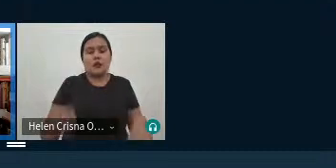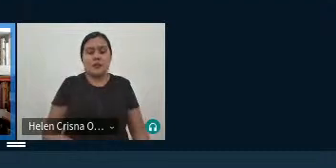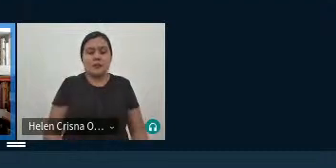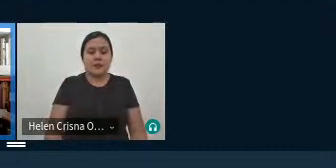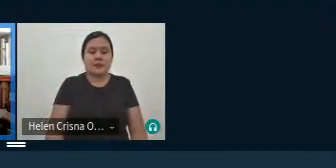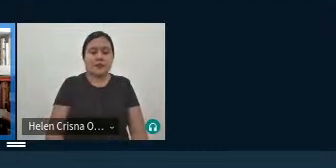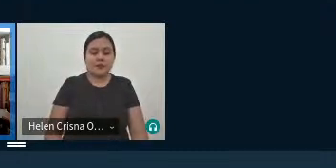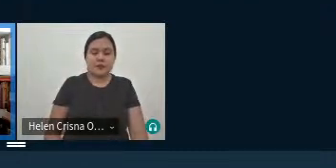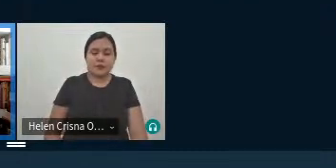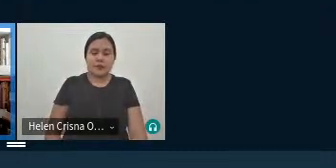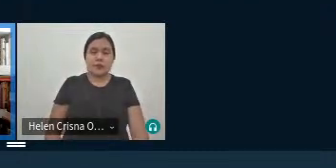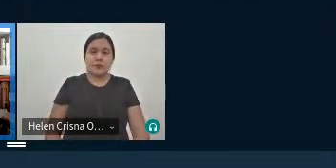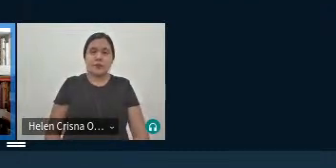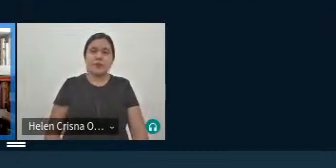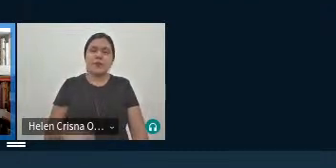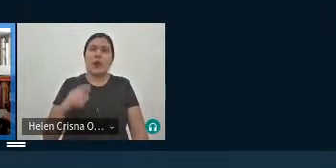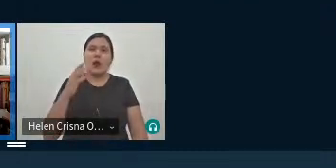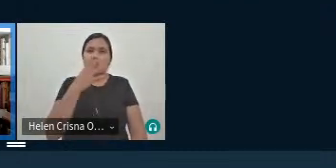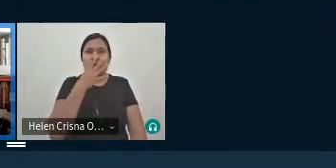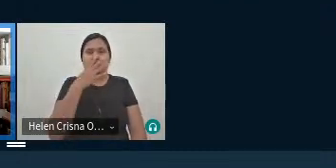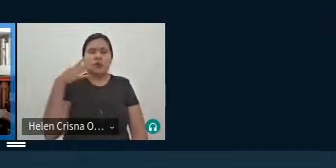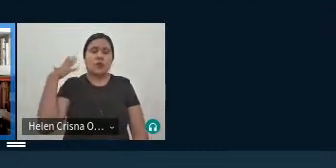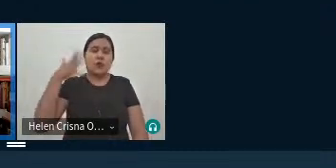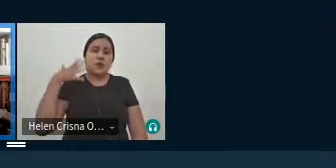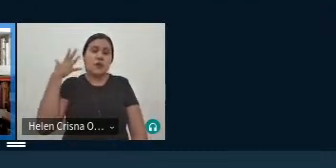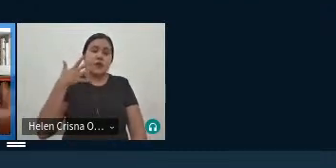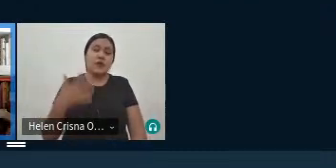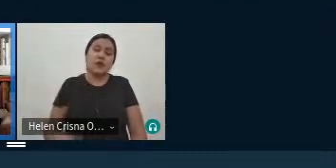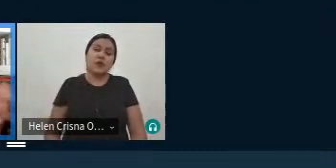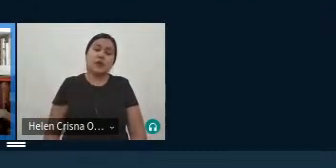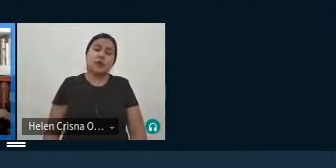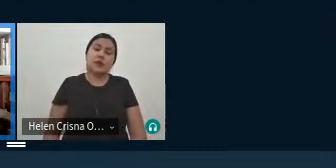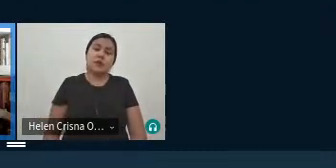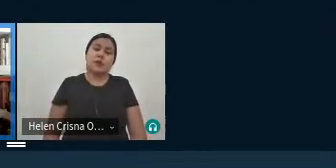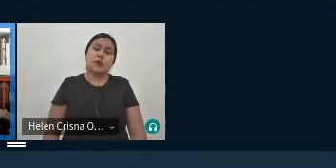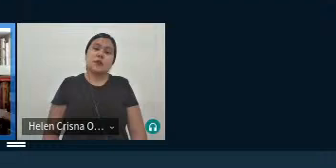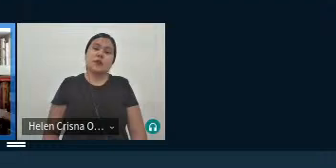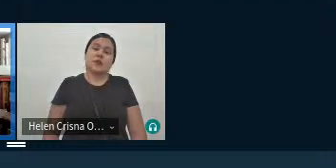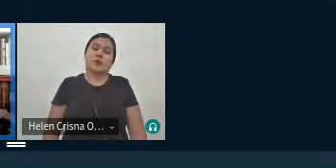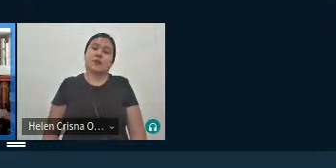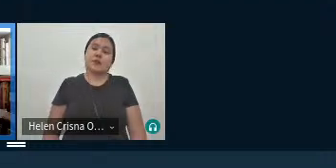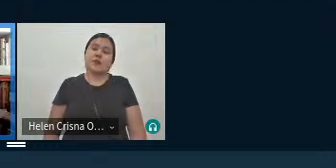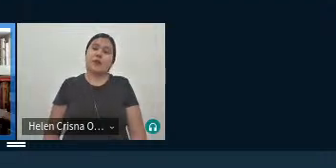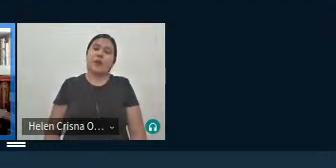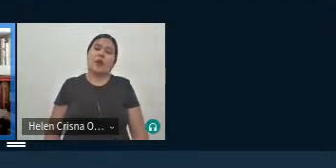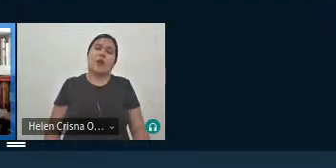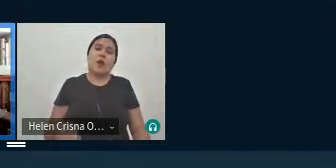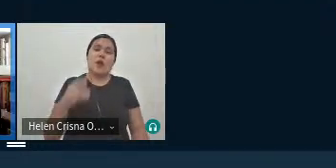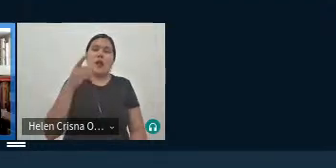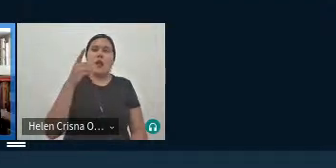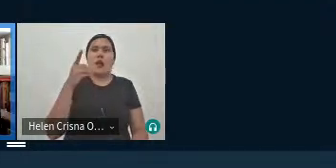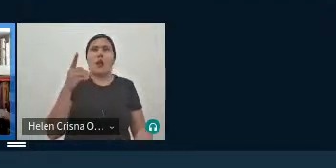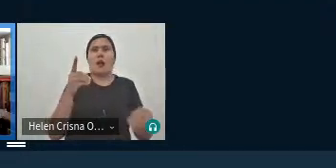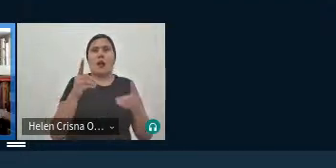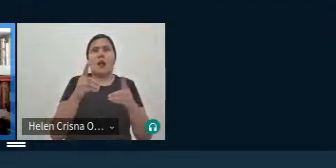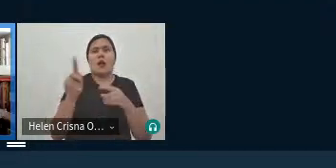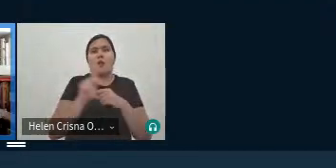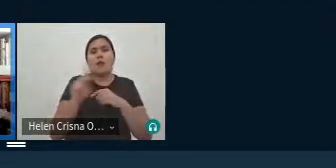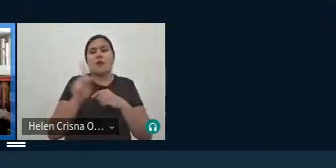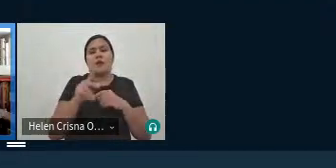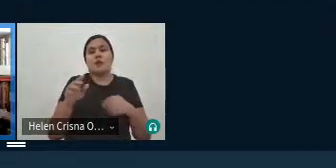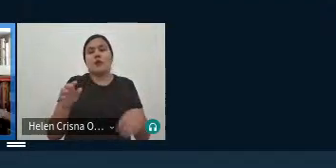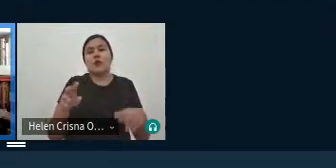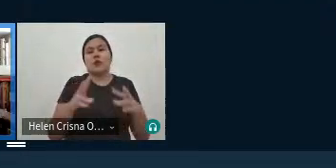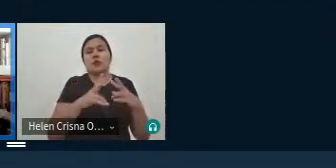o nosso evento a professora Graciele Marques ela que é também docente do departamento de línguas estrangeiras da UNIR ela me